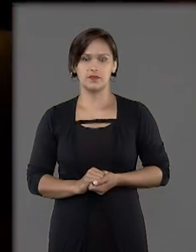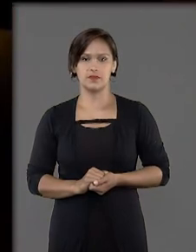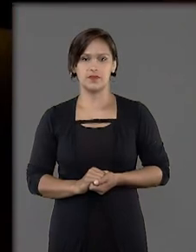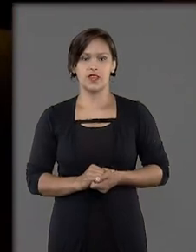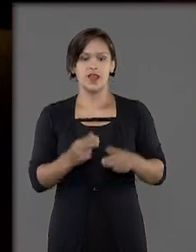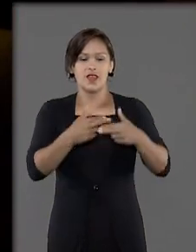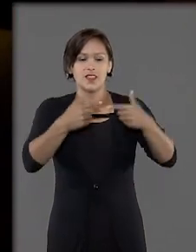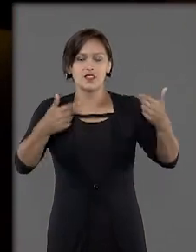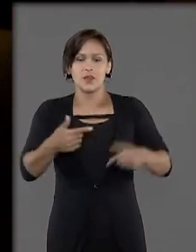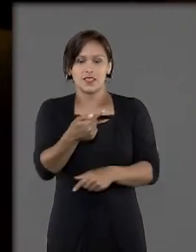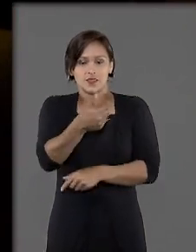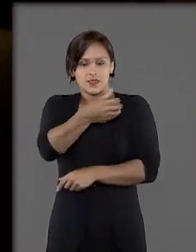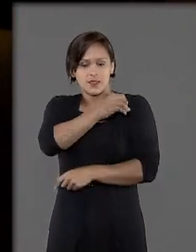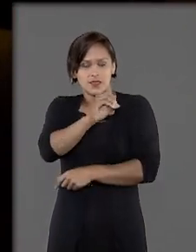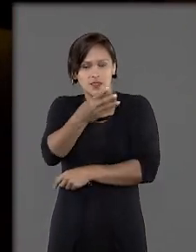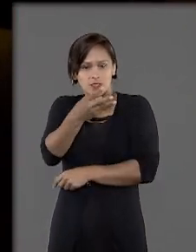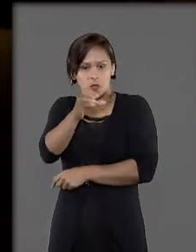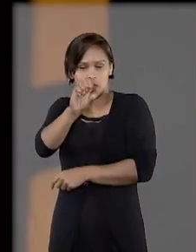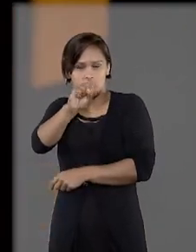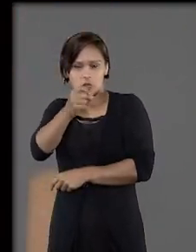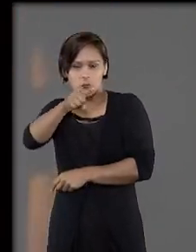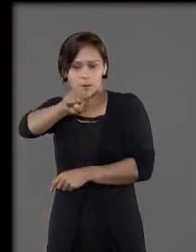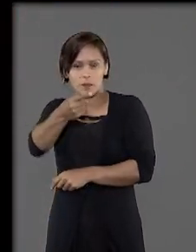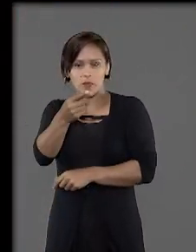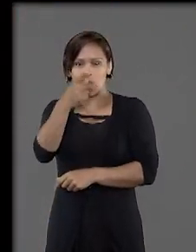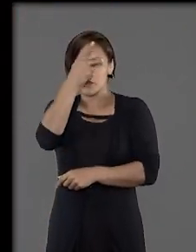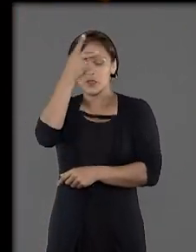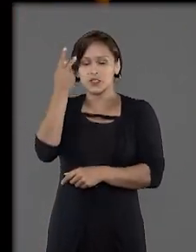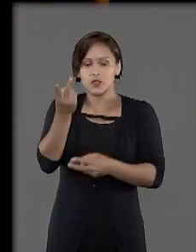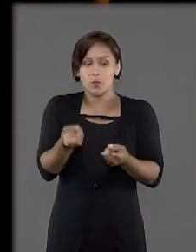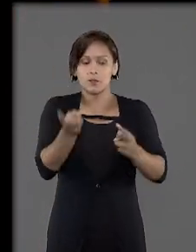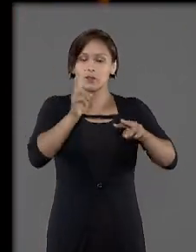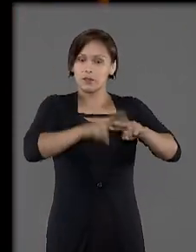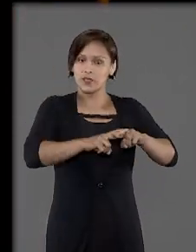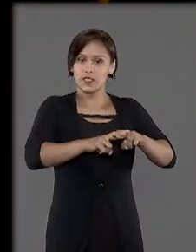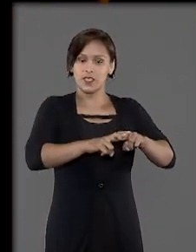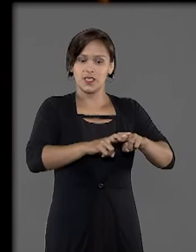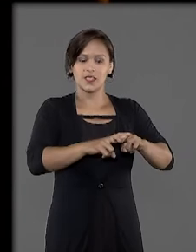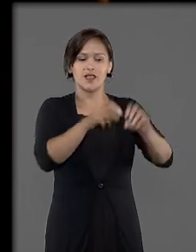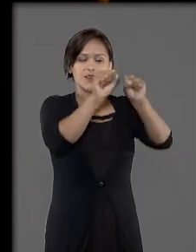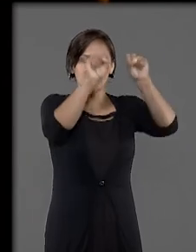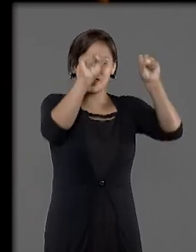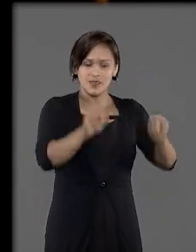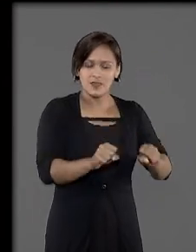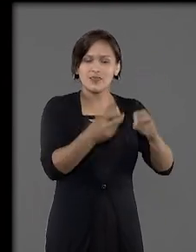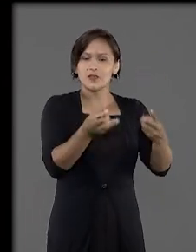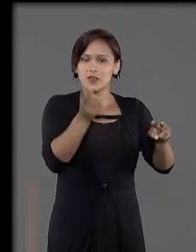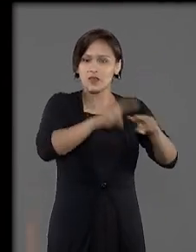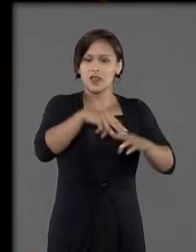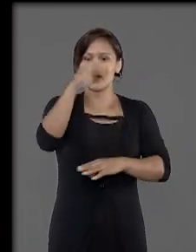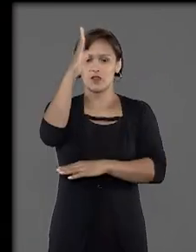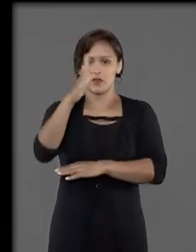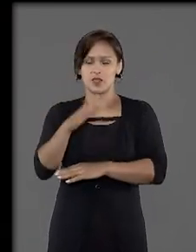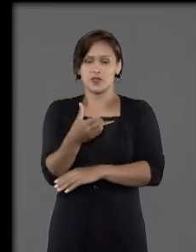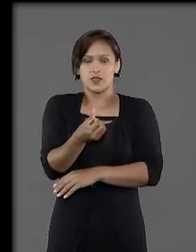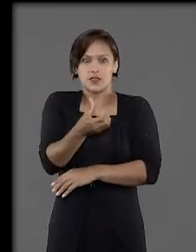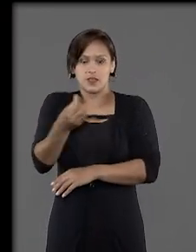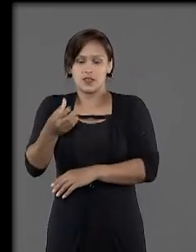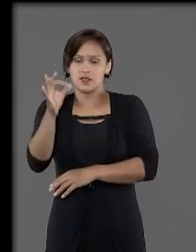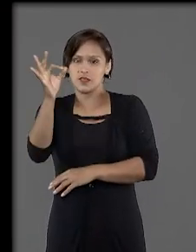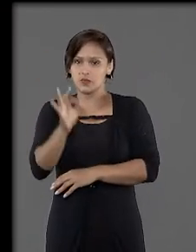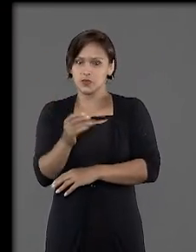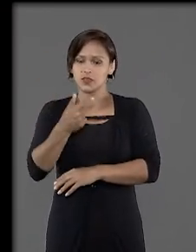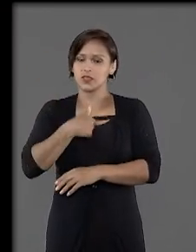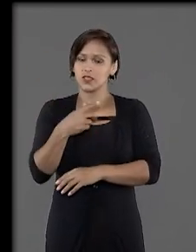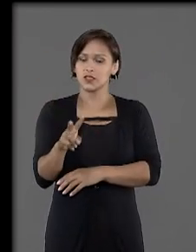Das mais de 748 mil pessoas encarceradas em cadeias e presídios no Brasil, 66